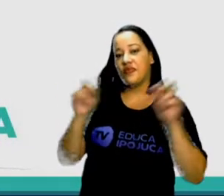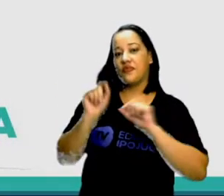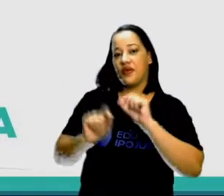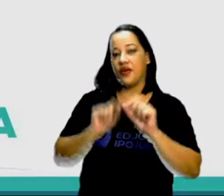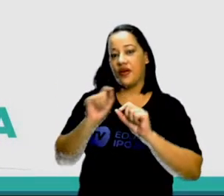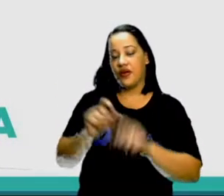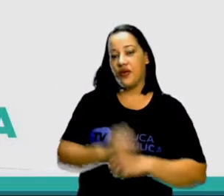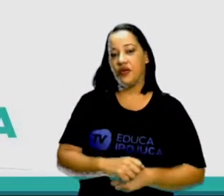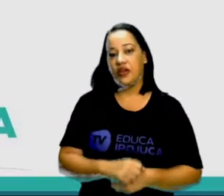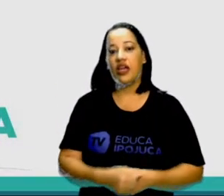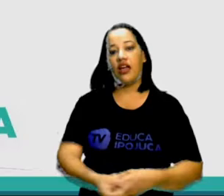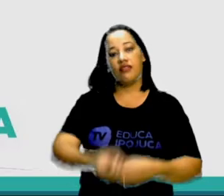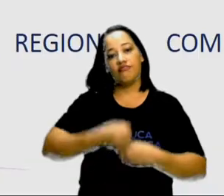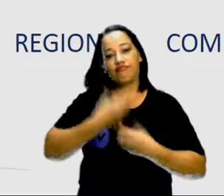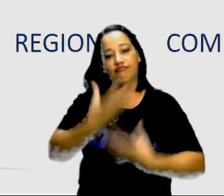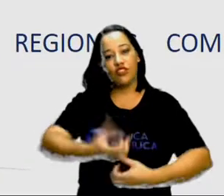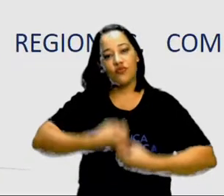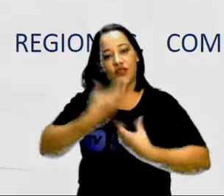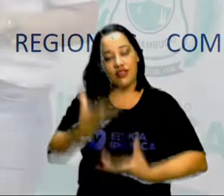poético.